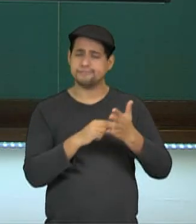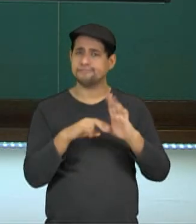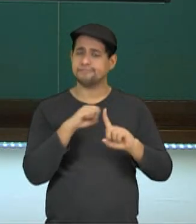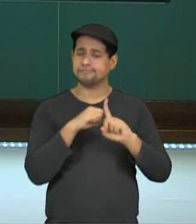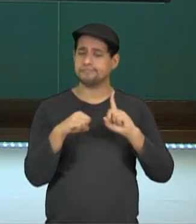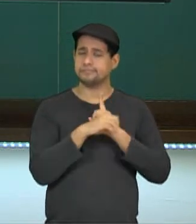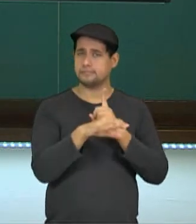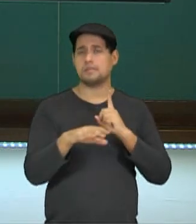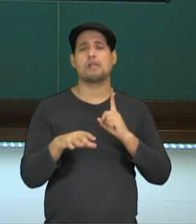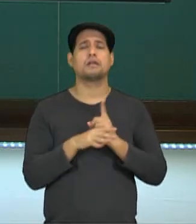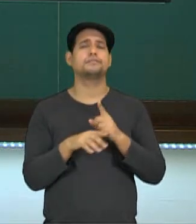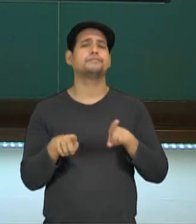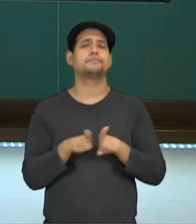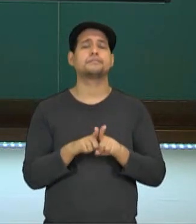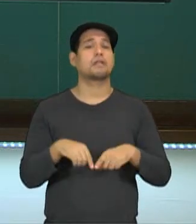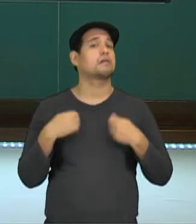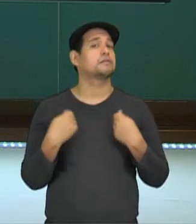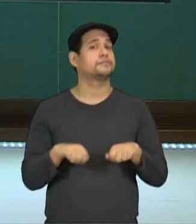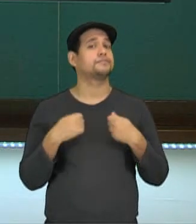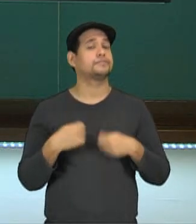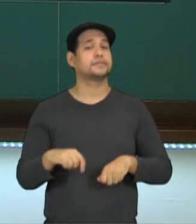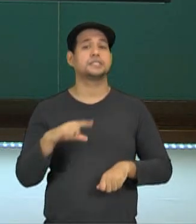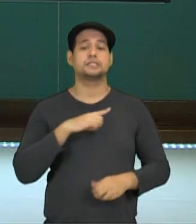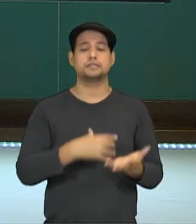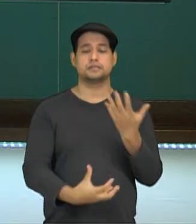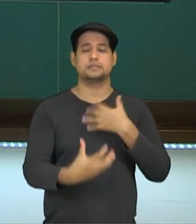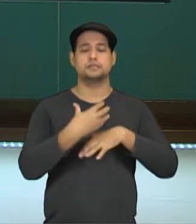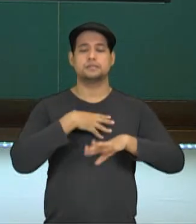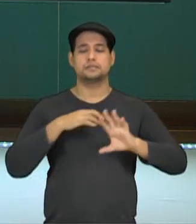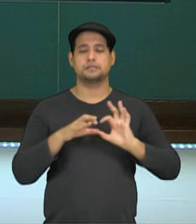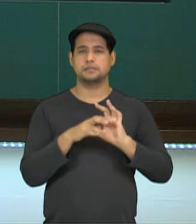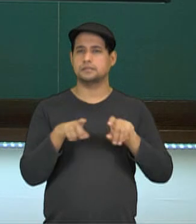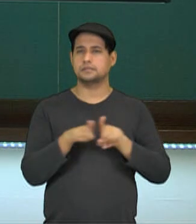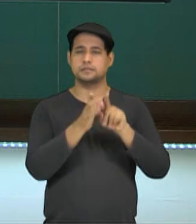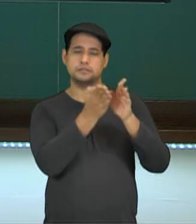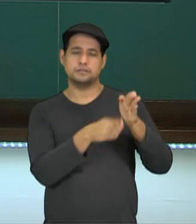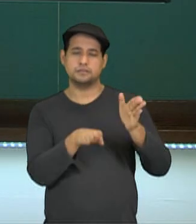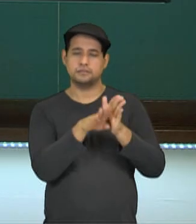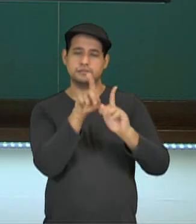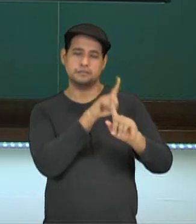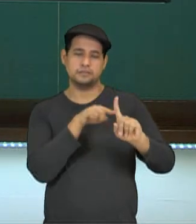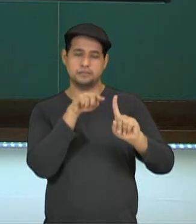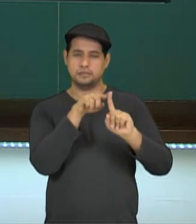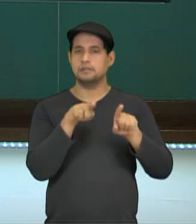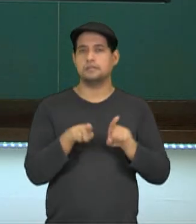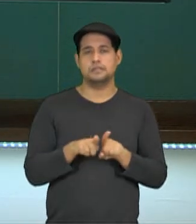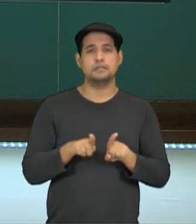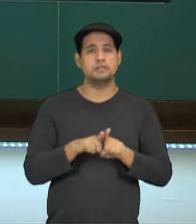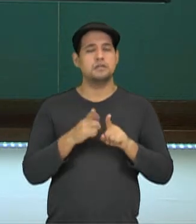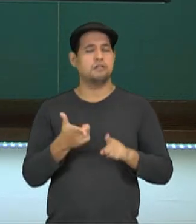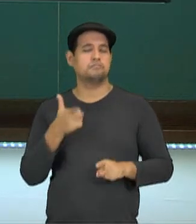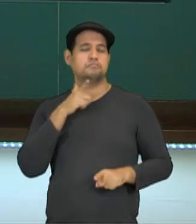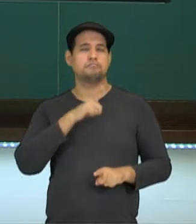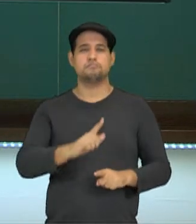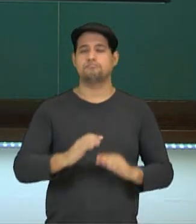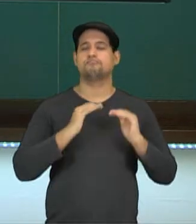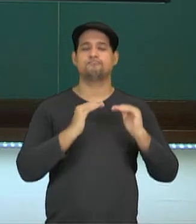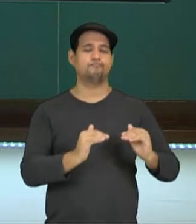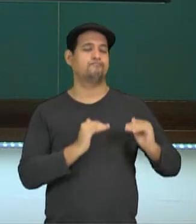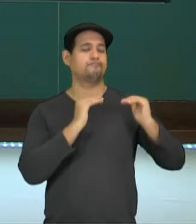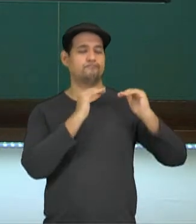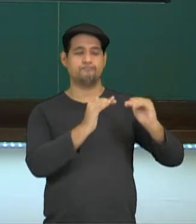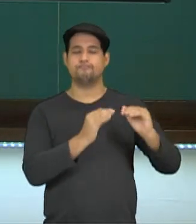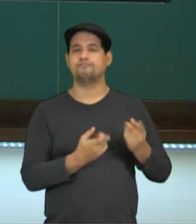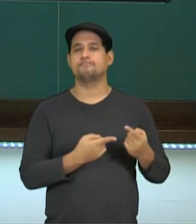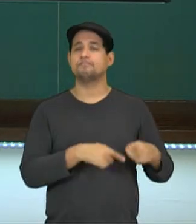contemporânea. Temos que ter resiliência para atingir os objetivos, para conseguir superar esses